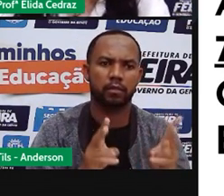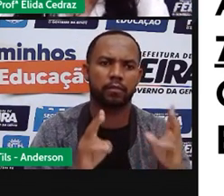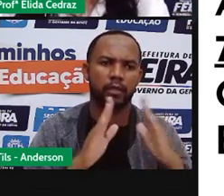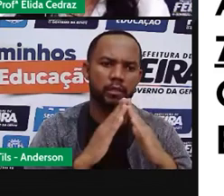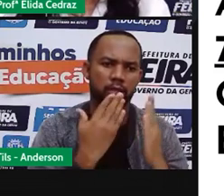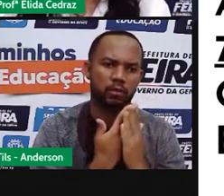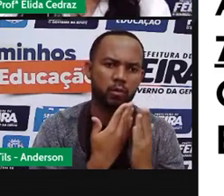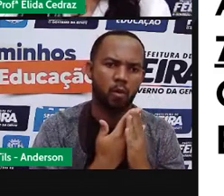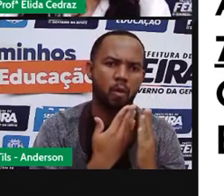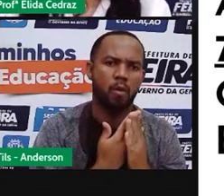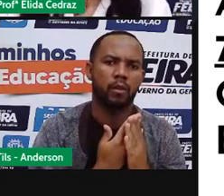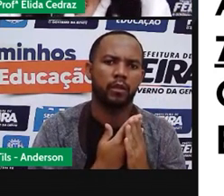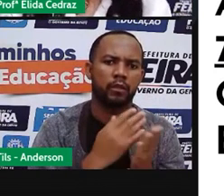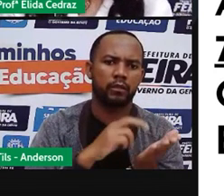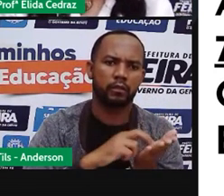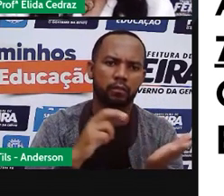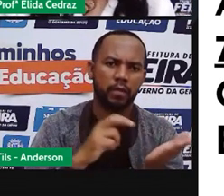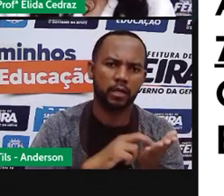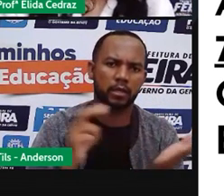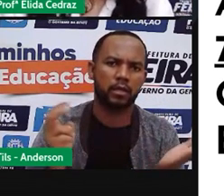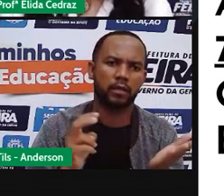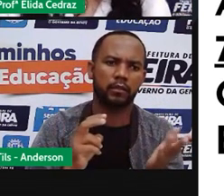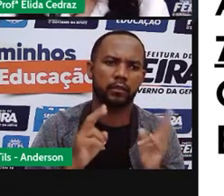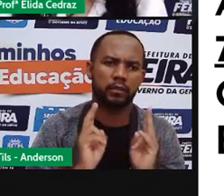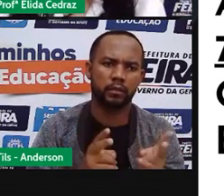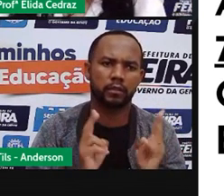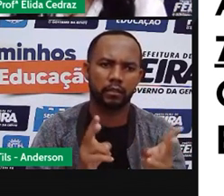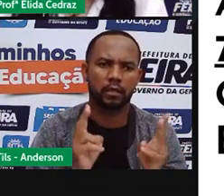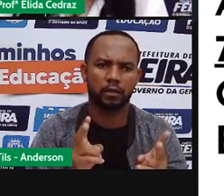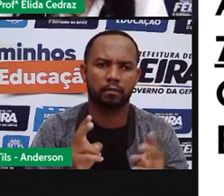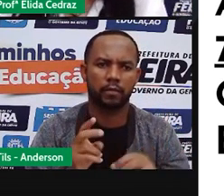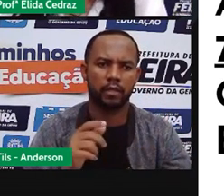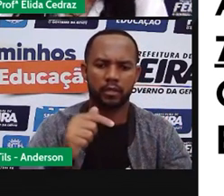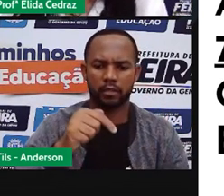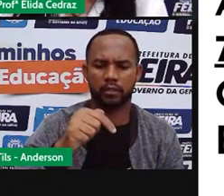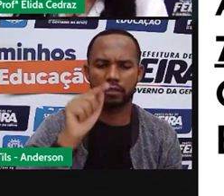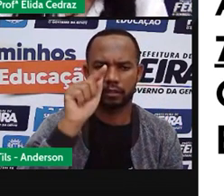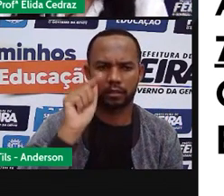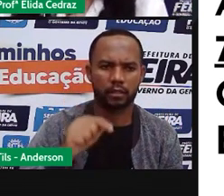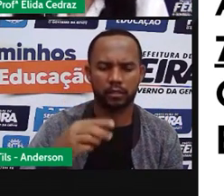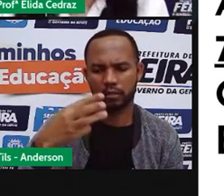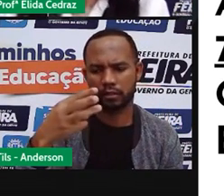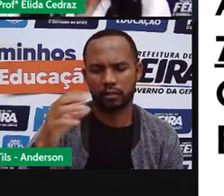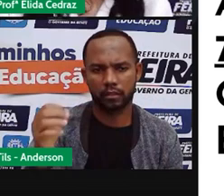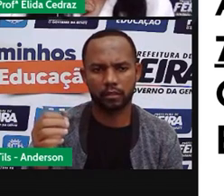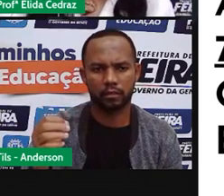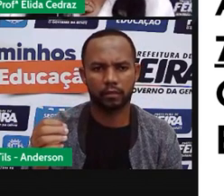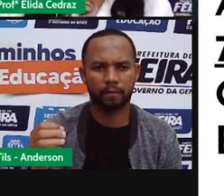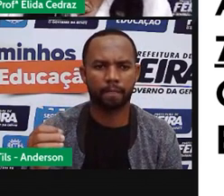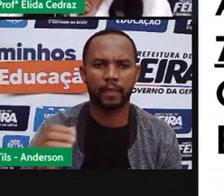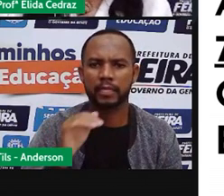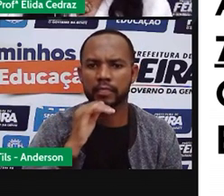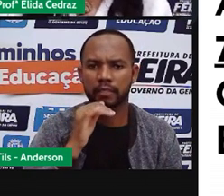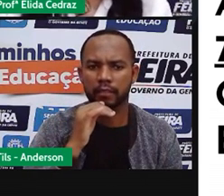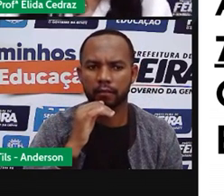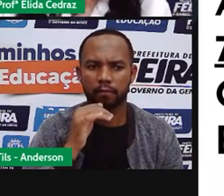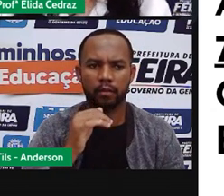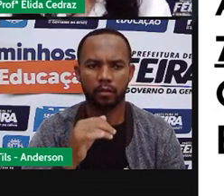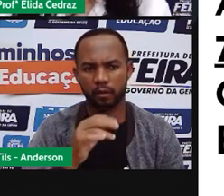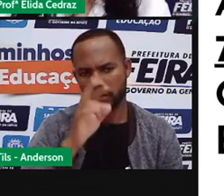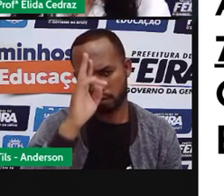frequentava a escola no período da manhã ele ia para a escola às sete e trinta e saía às doze